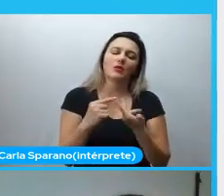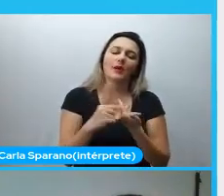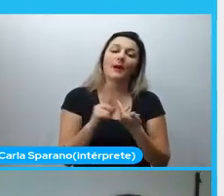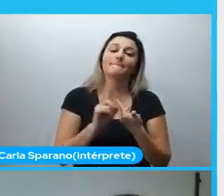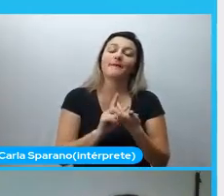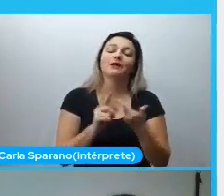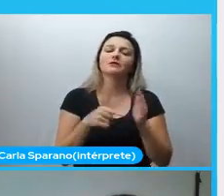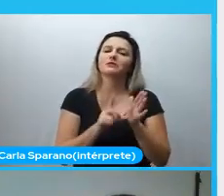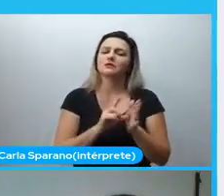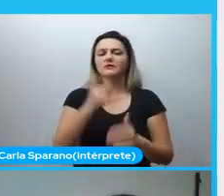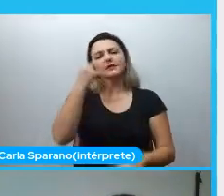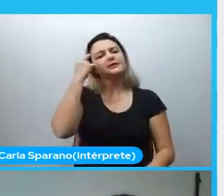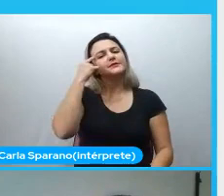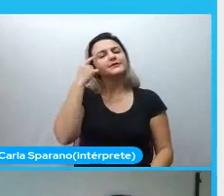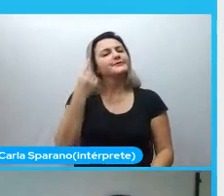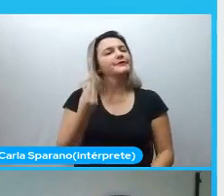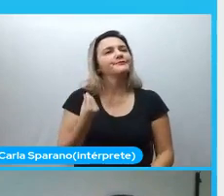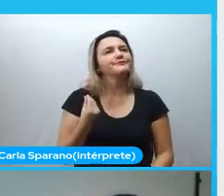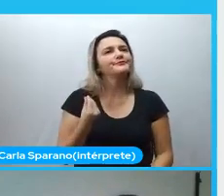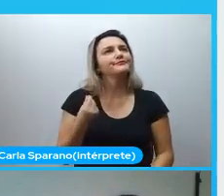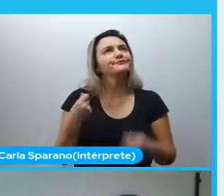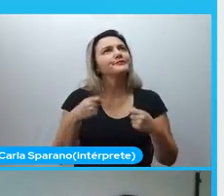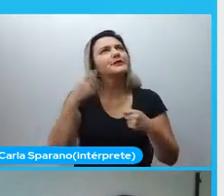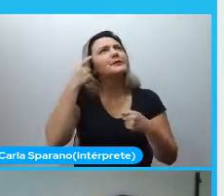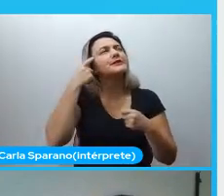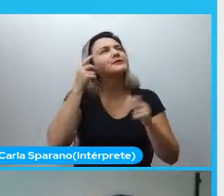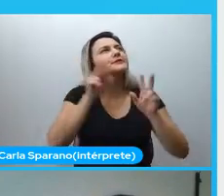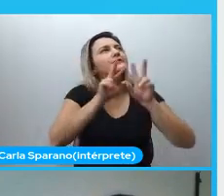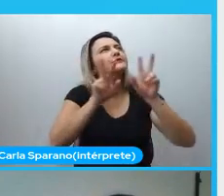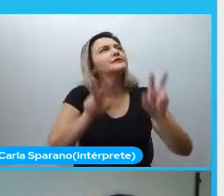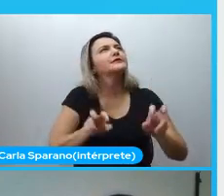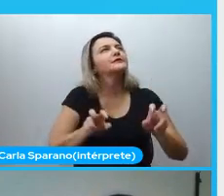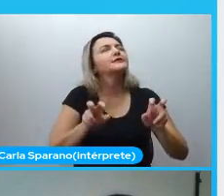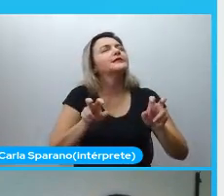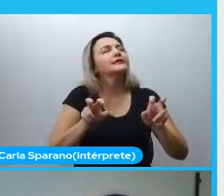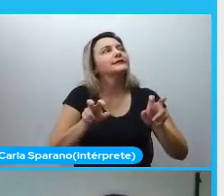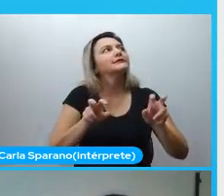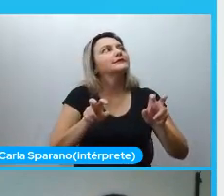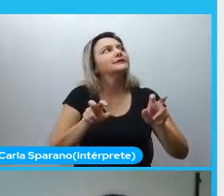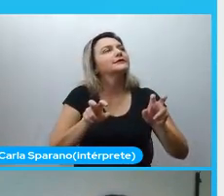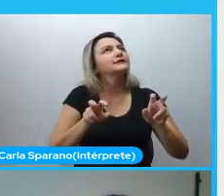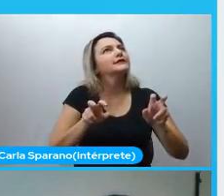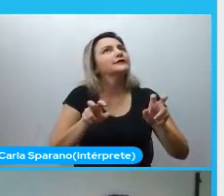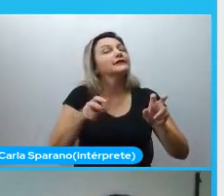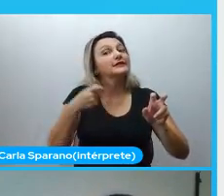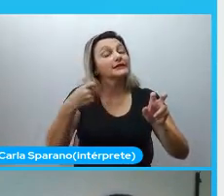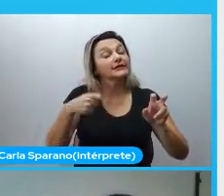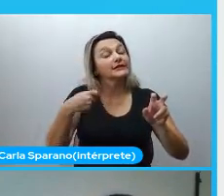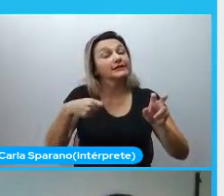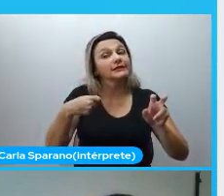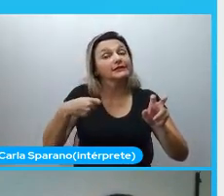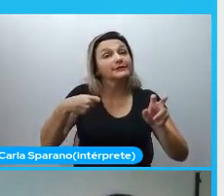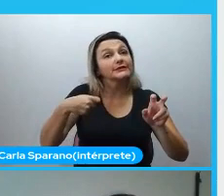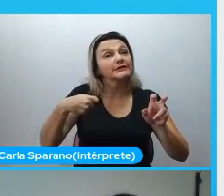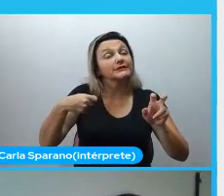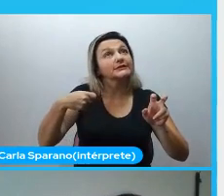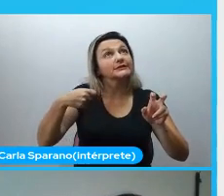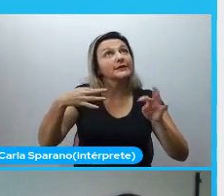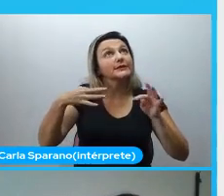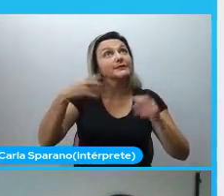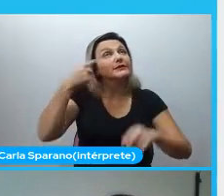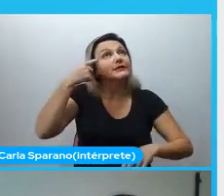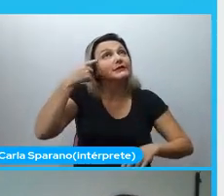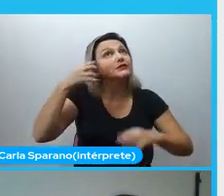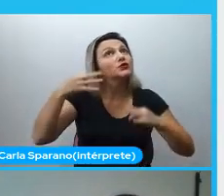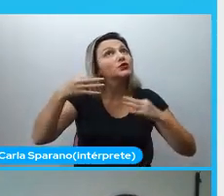pensava, né? Preciso pensar no tema. Então, isso é o que passa por todo mundo durante a graduação. Qual tema que